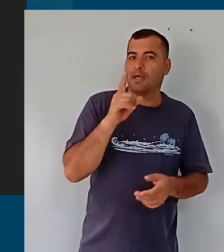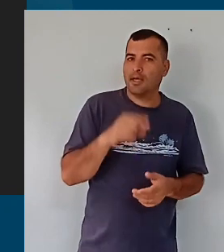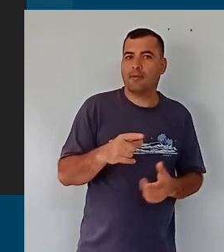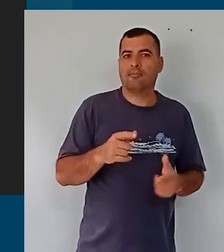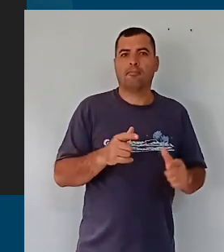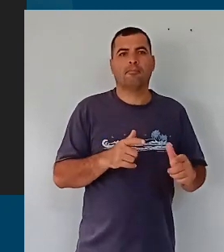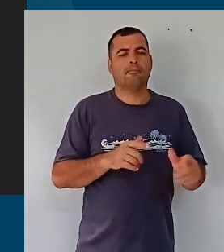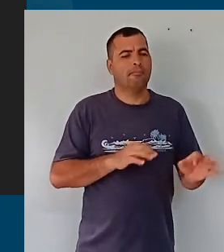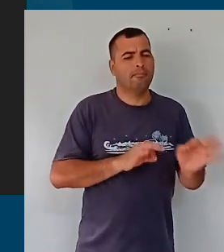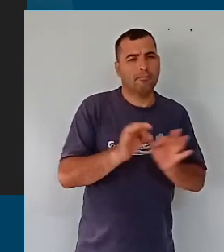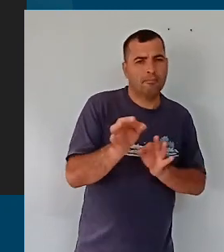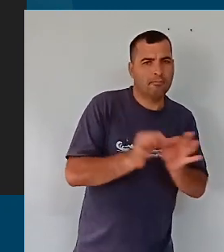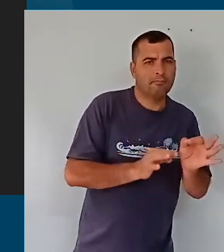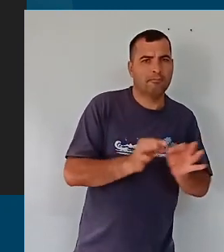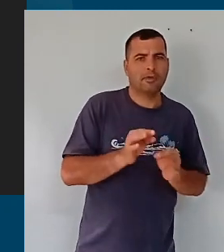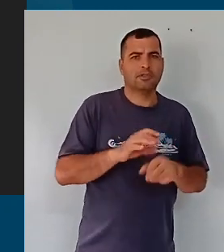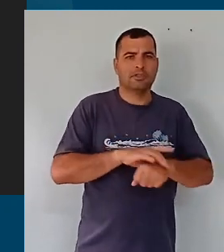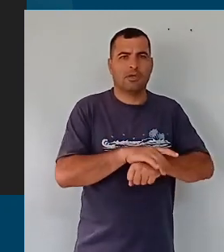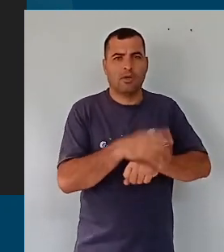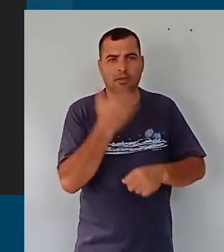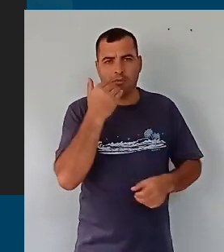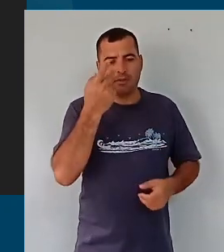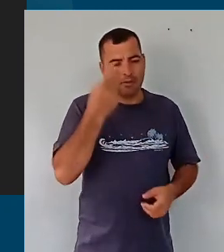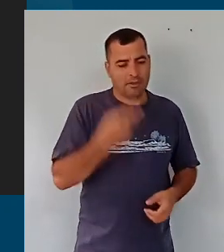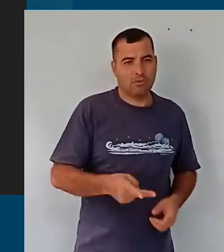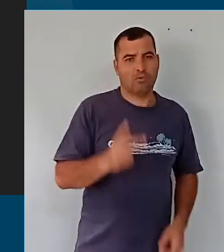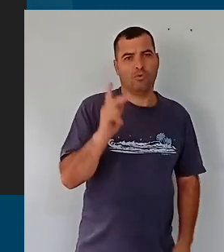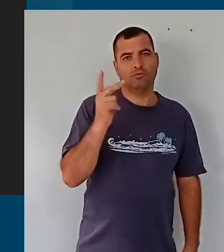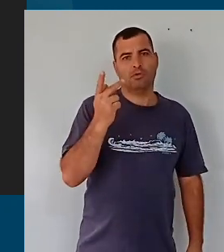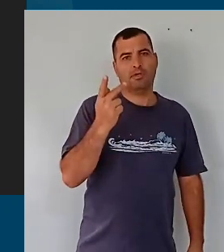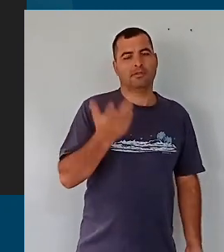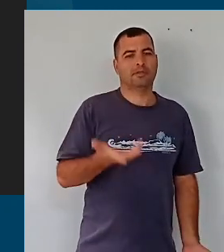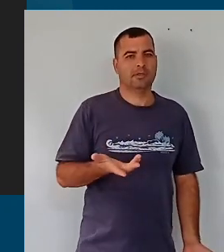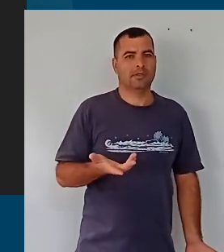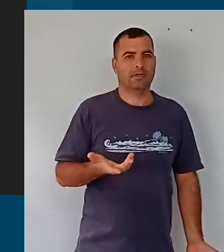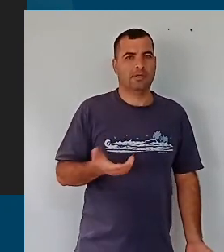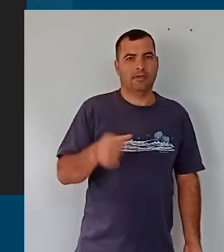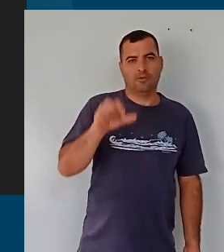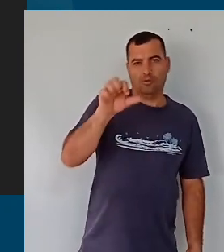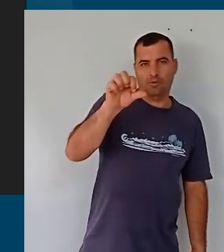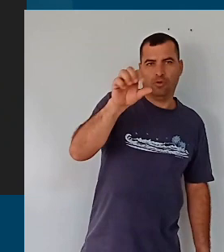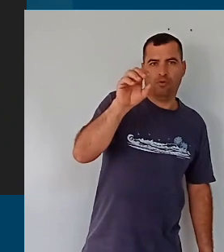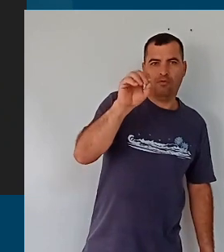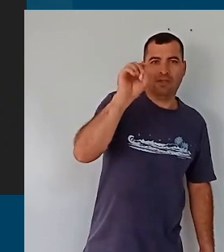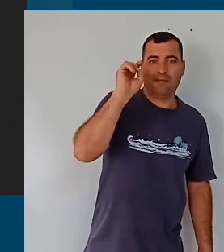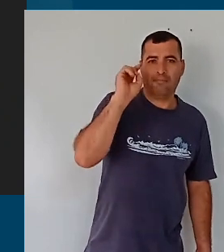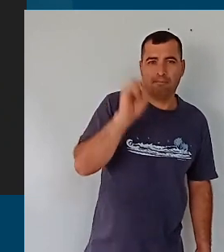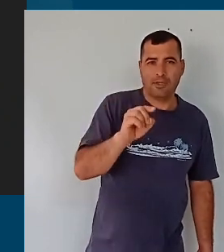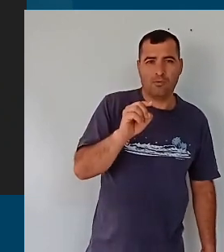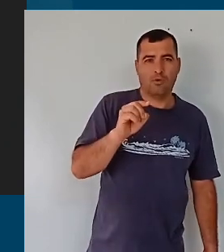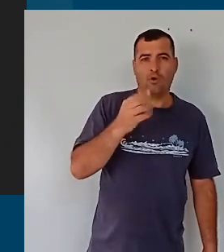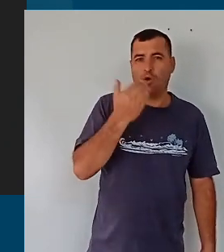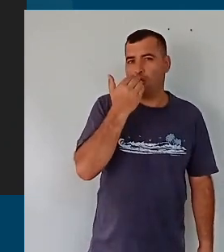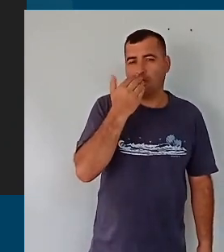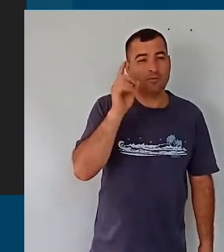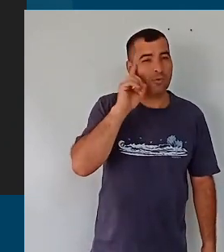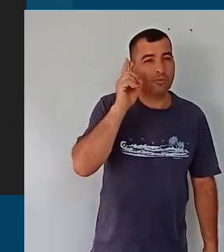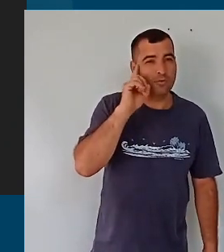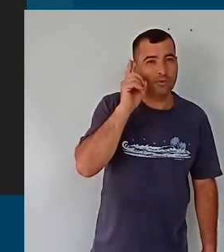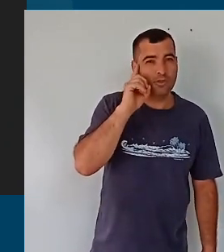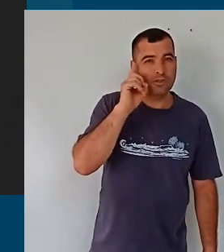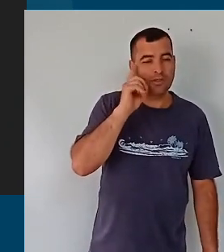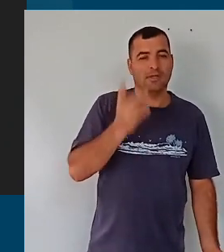maior programa de segurança alimentar de uma cidade, gente. São mais de 90 mil refeições dia,